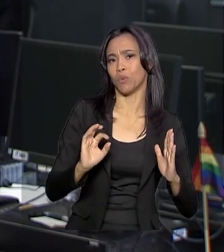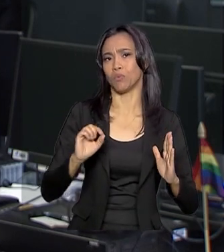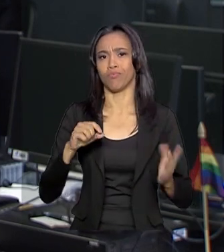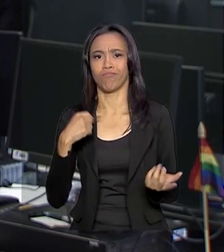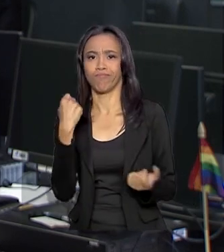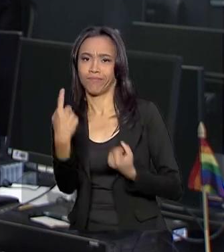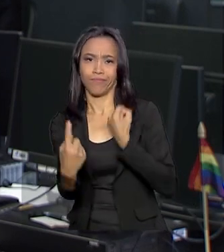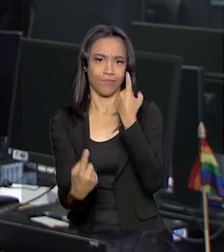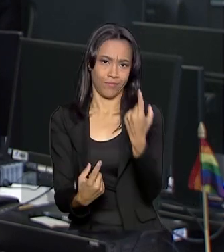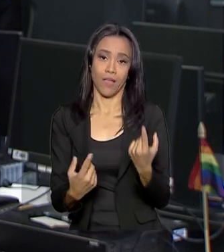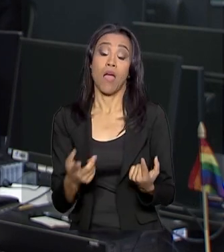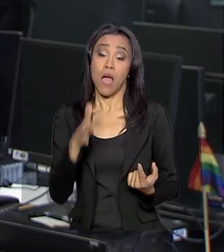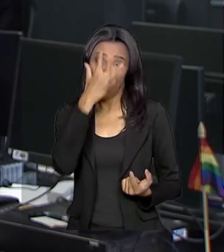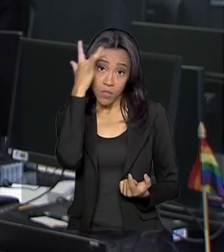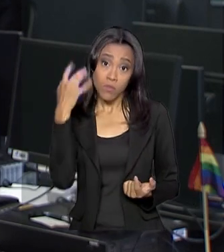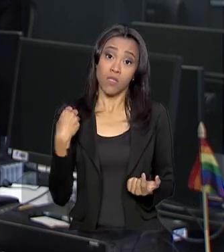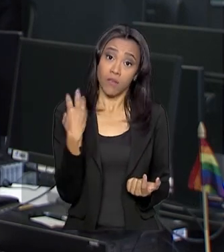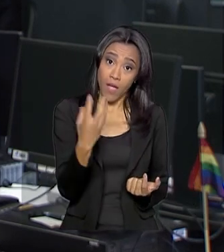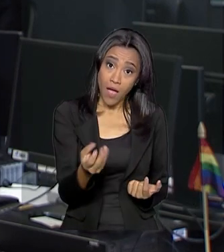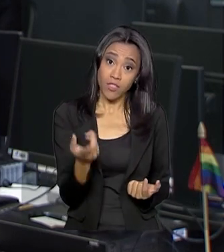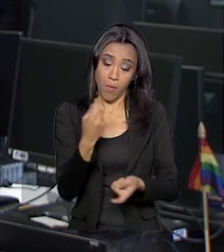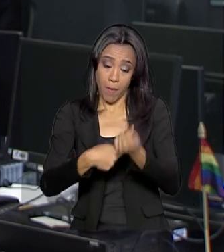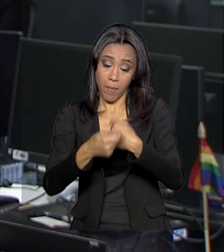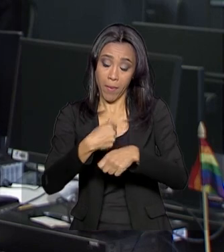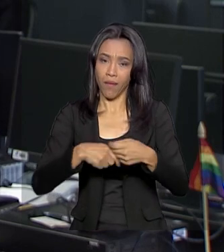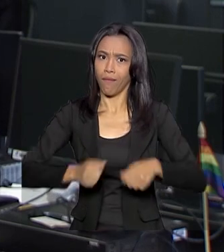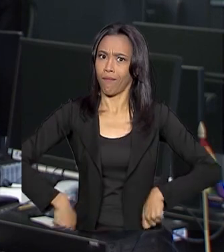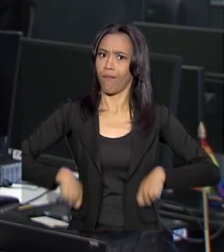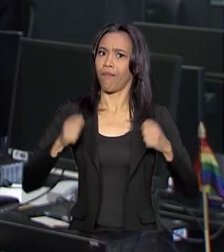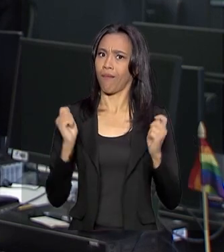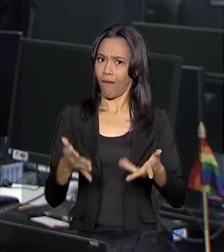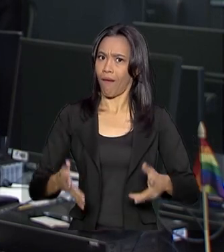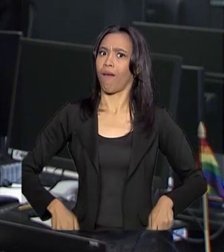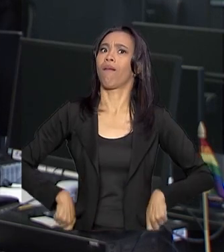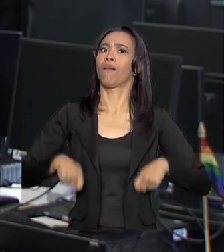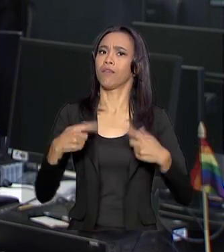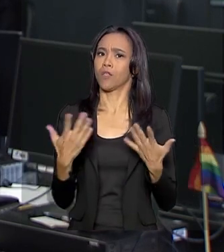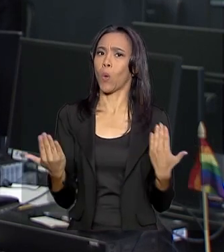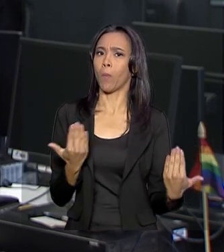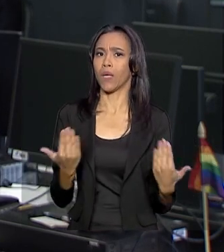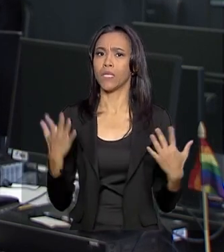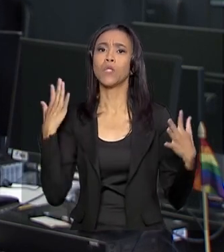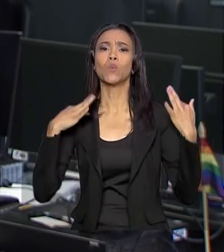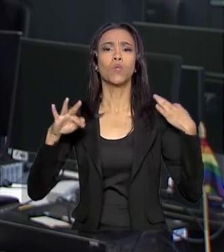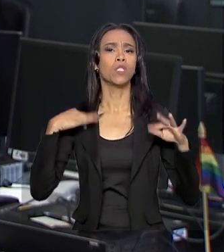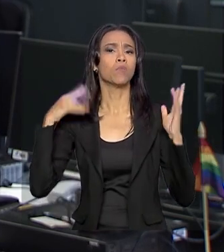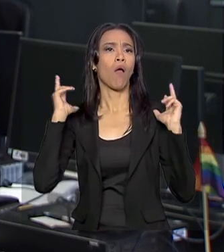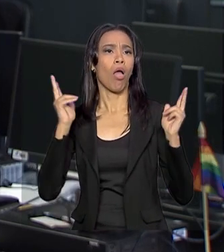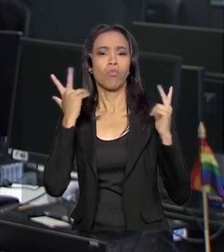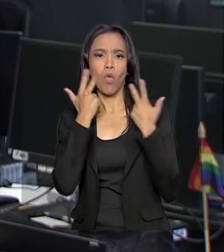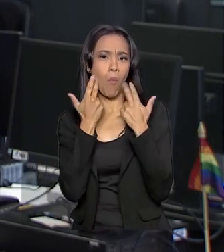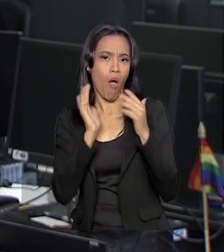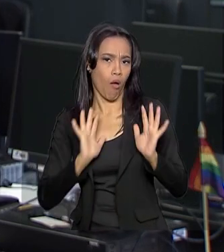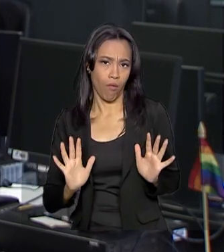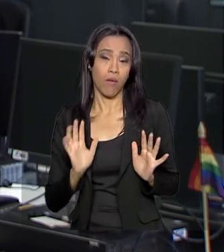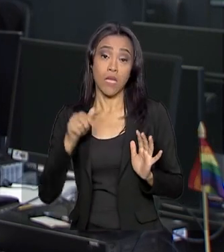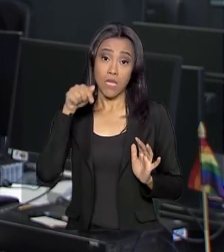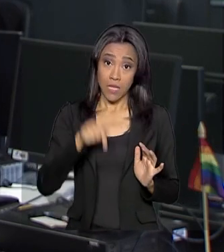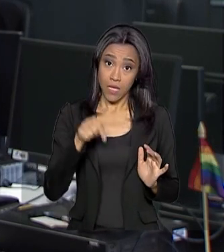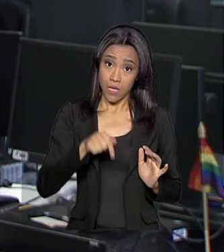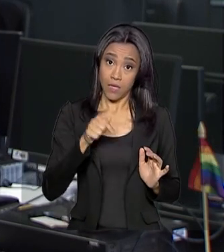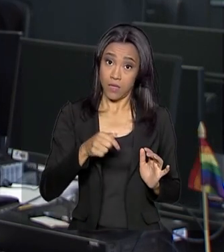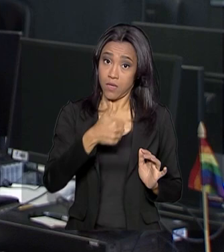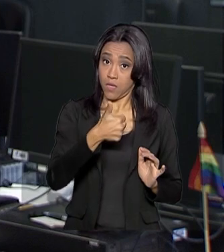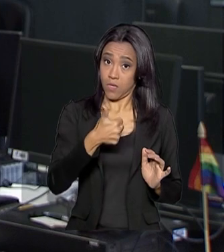viajam a negócios também acabam gastando mais do que os turistas comuns. Somente no primeiro semestre deste ano, elas